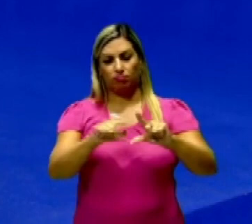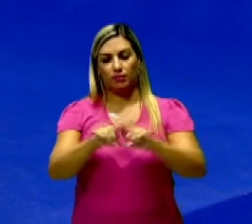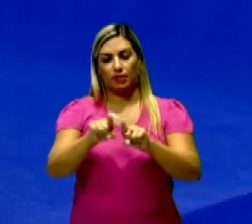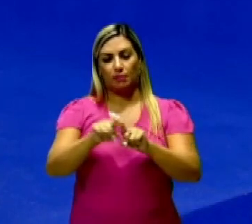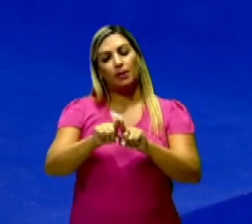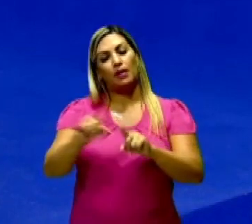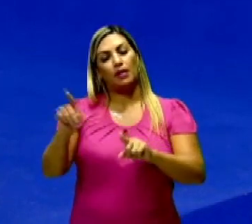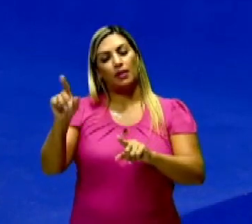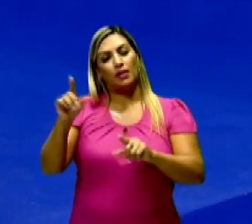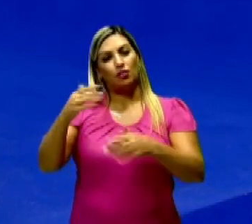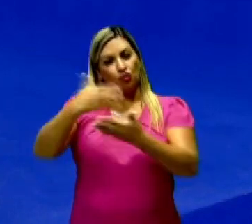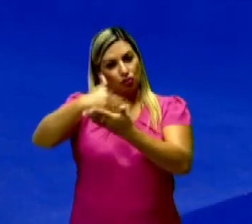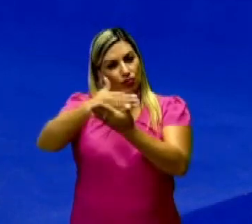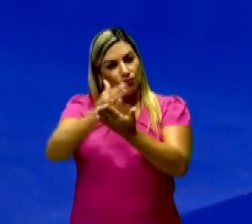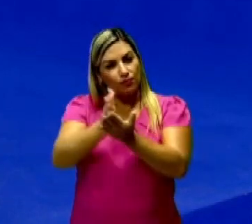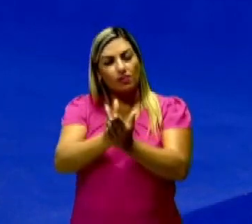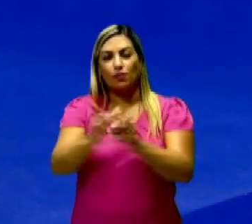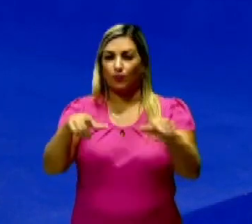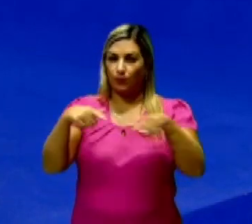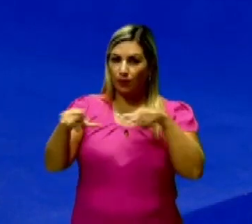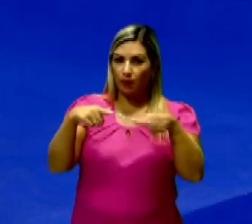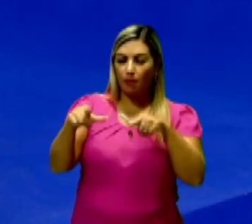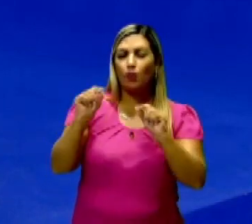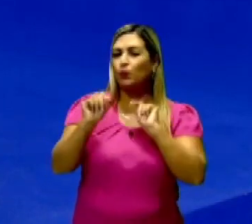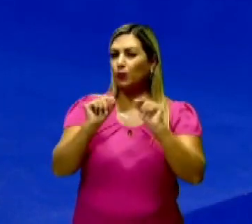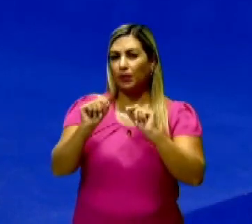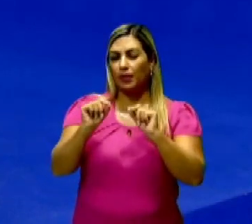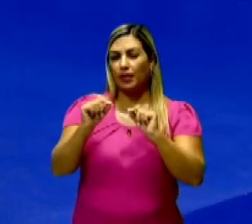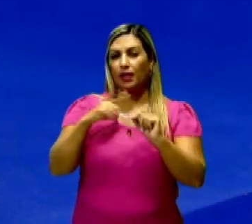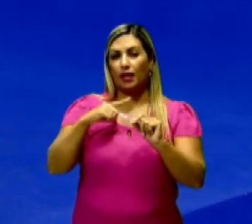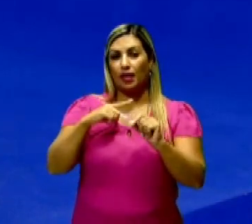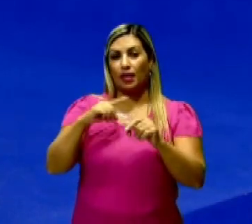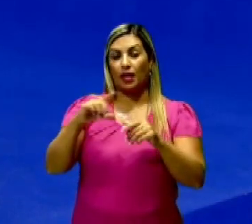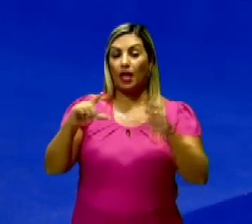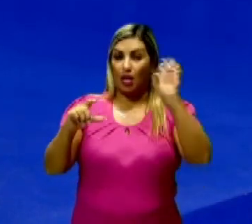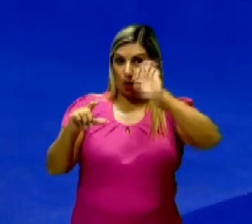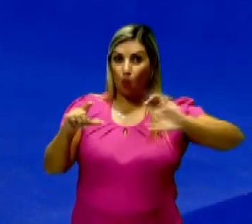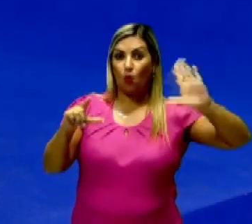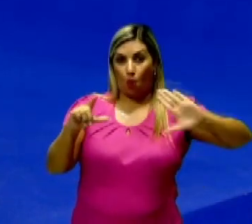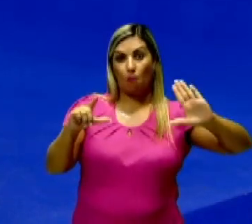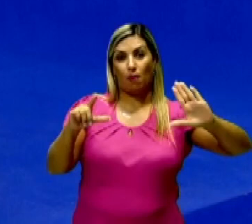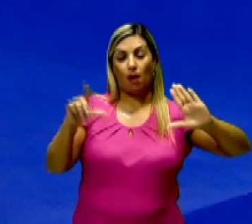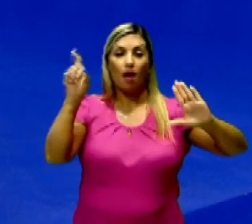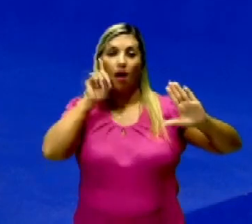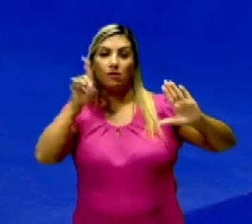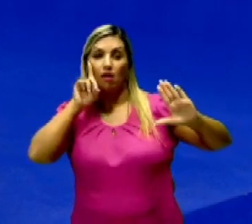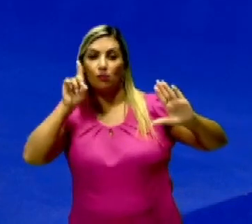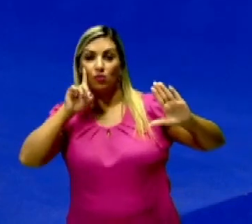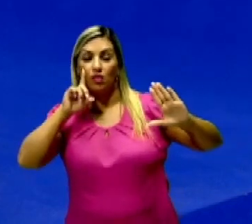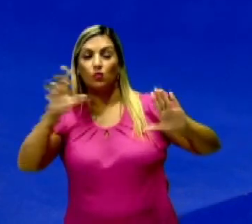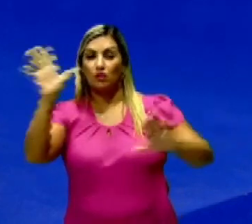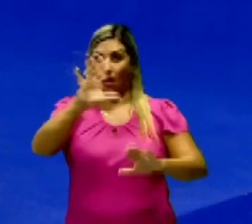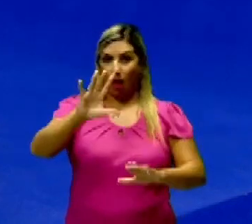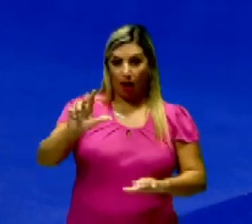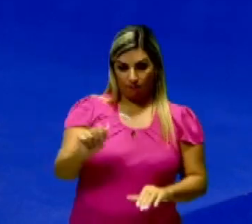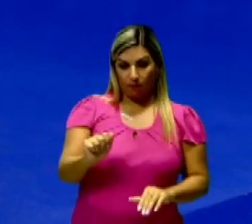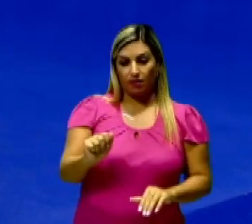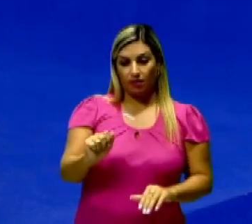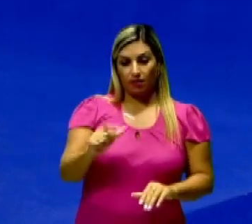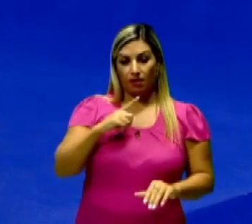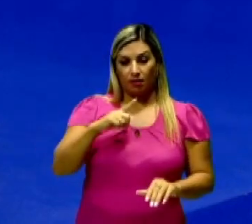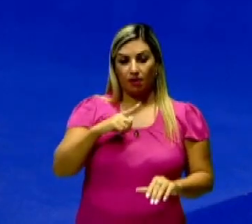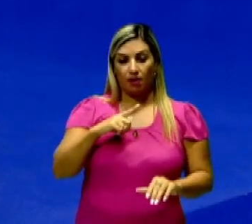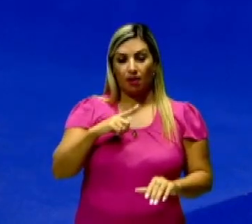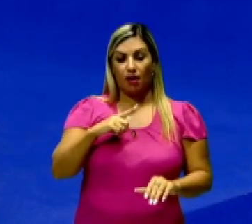inclusive para a divisão internacional do trabalho. Que triangulação é essa? Continente europeu, América e África. Então os